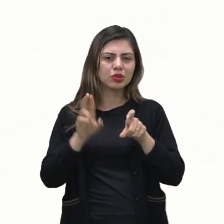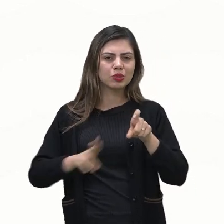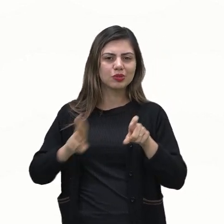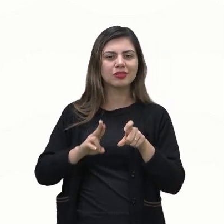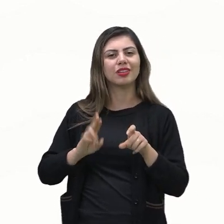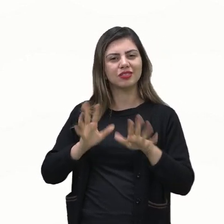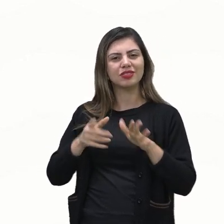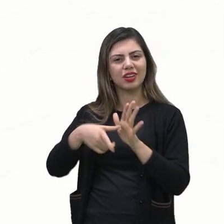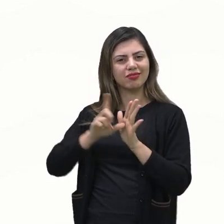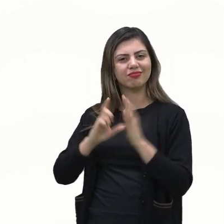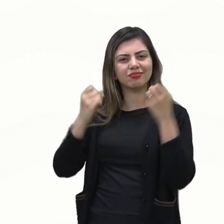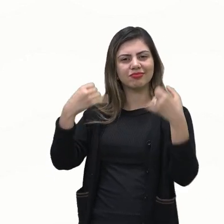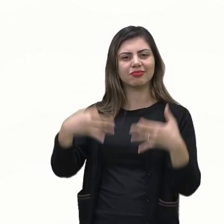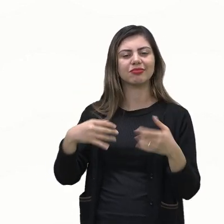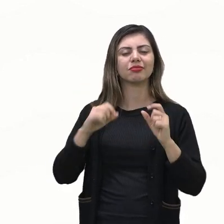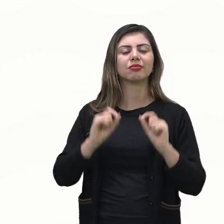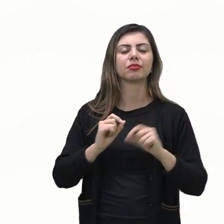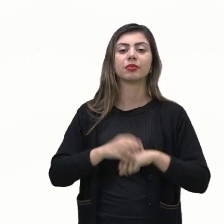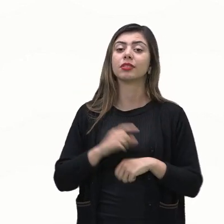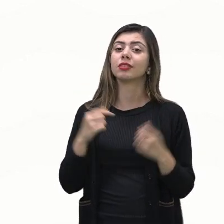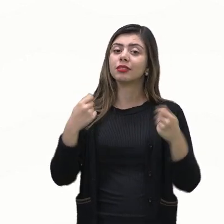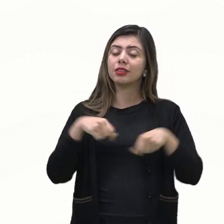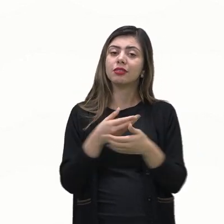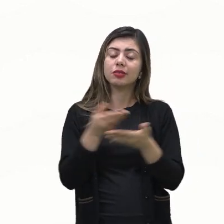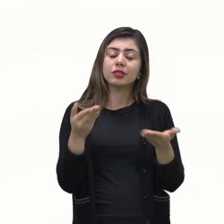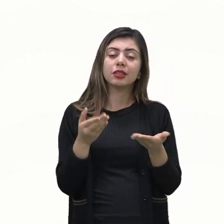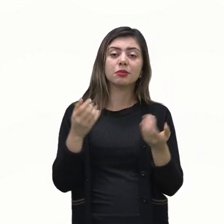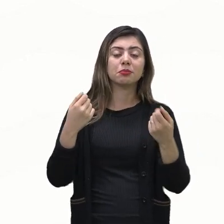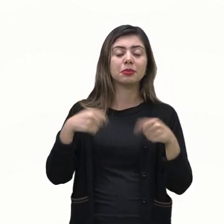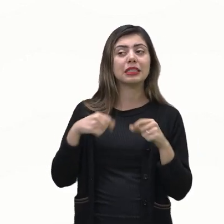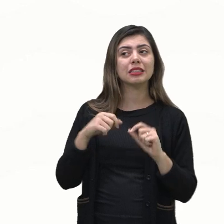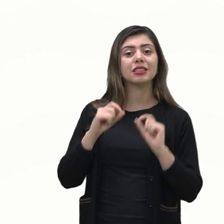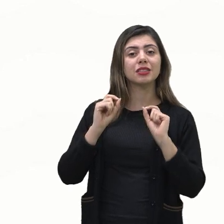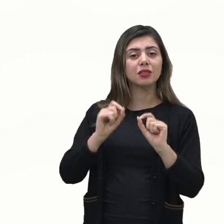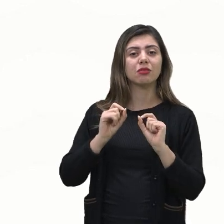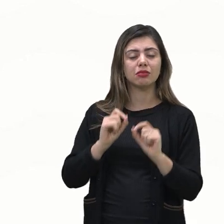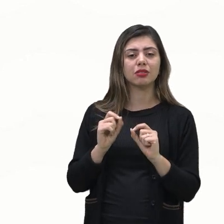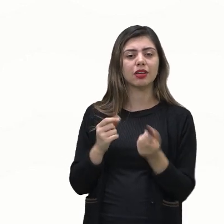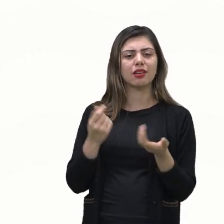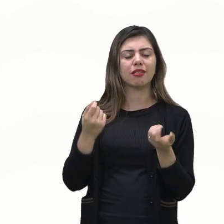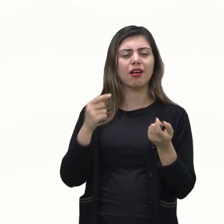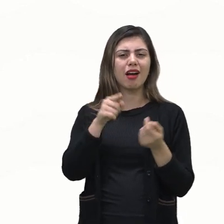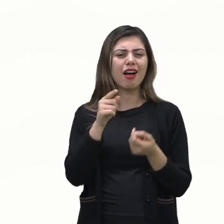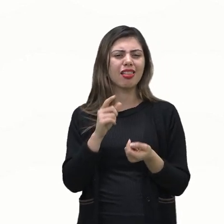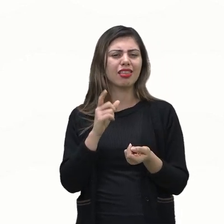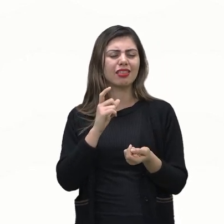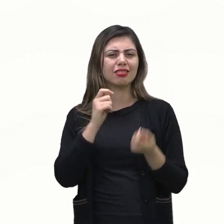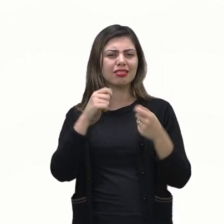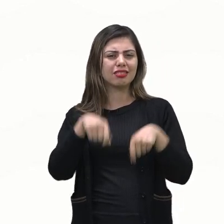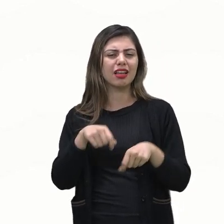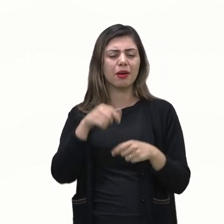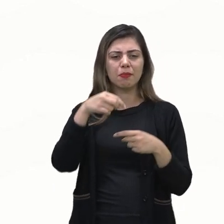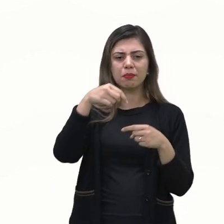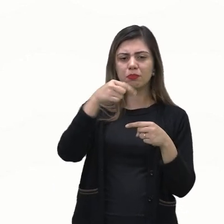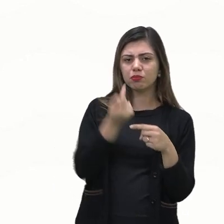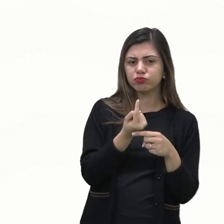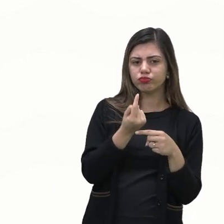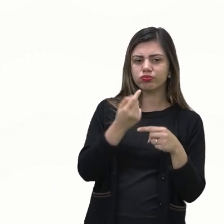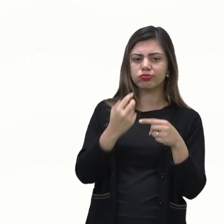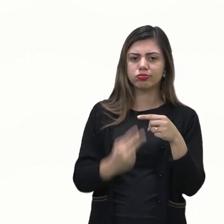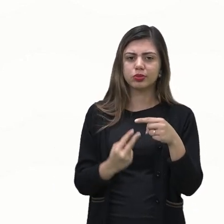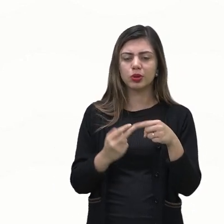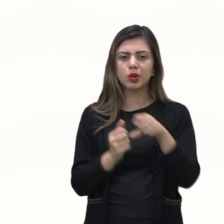anteriormente pode ser que você tenha a necessidade de transformar essa fração em